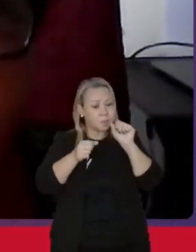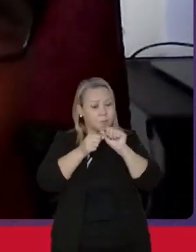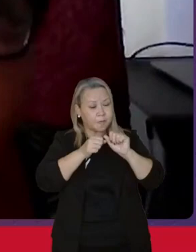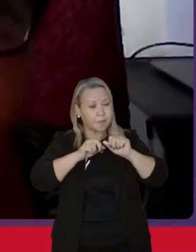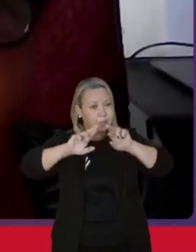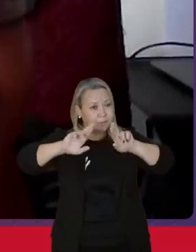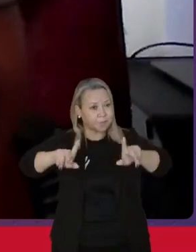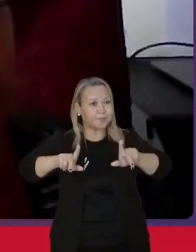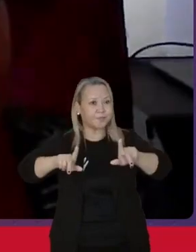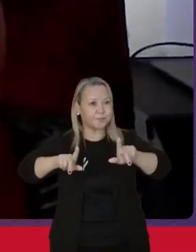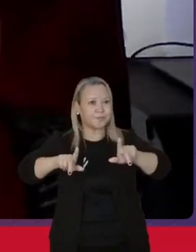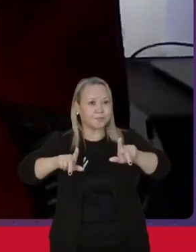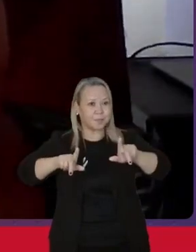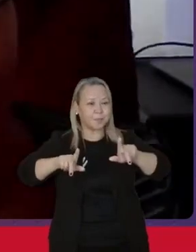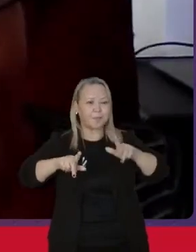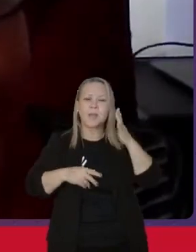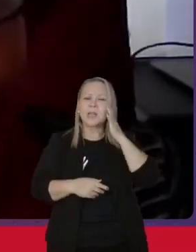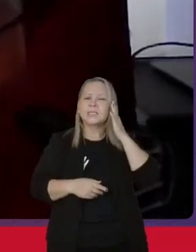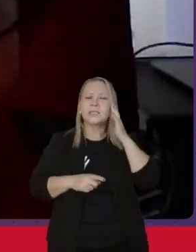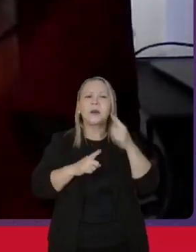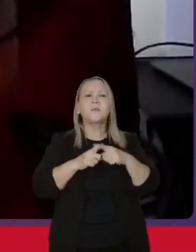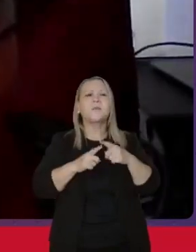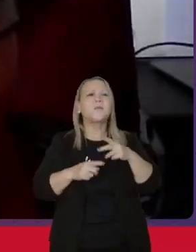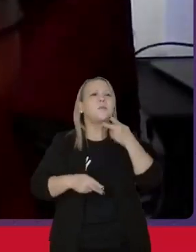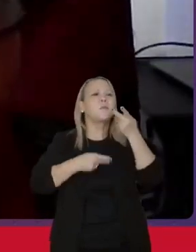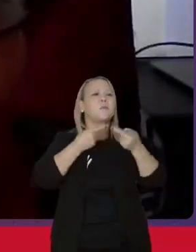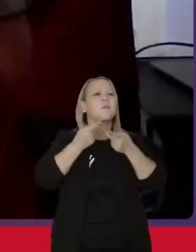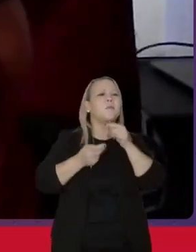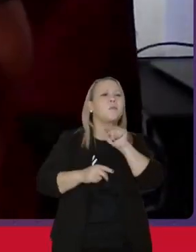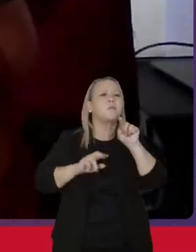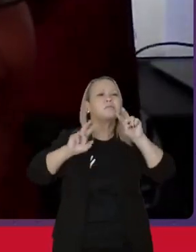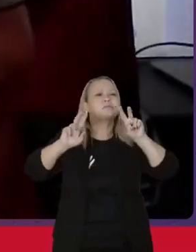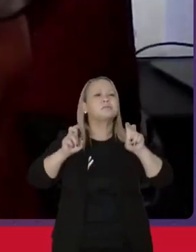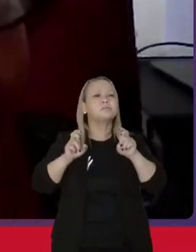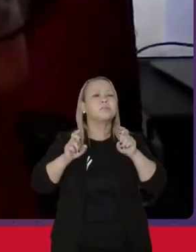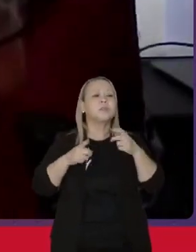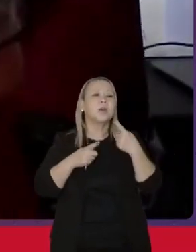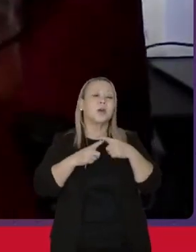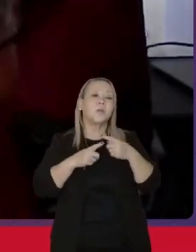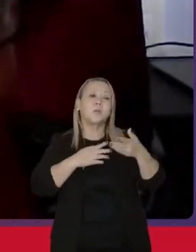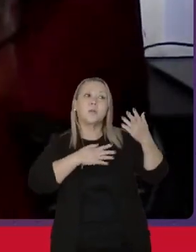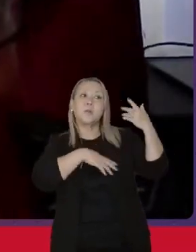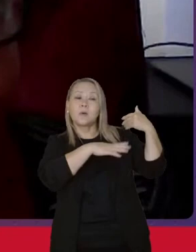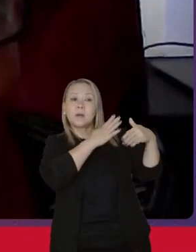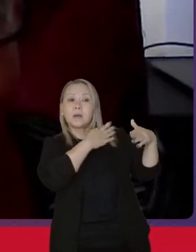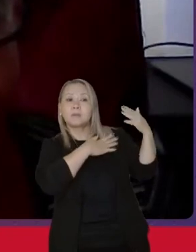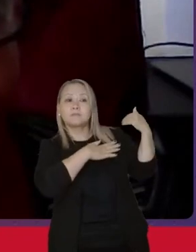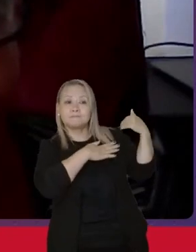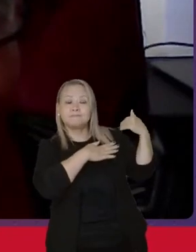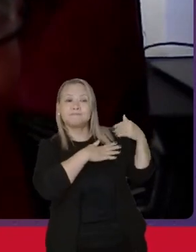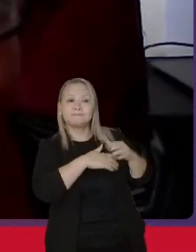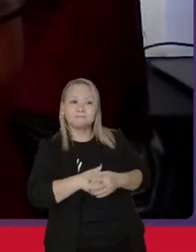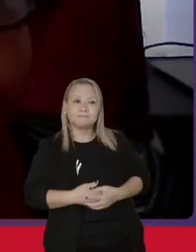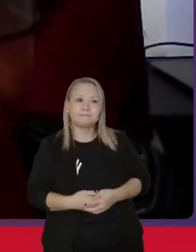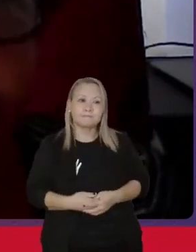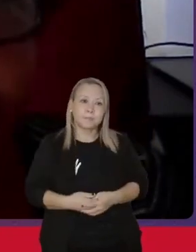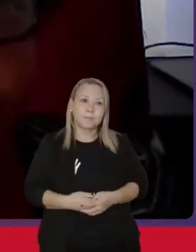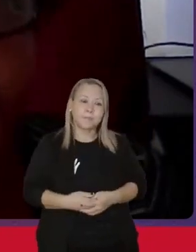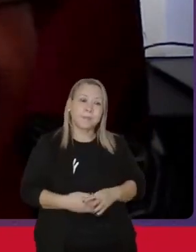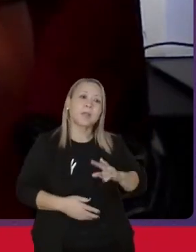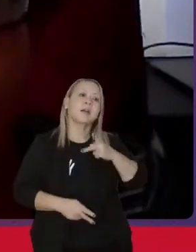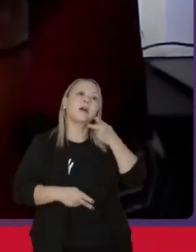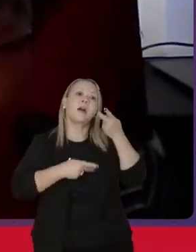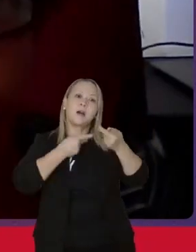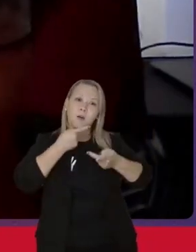diferença. Sabe por que eu estou falando isso? Porque anteriormente, eu